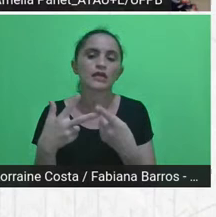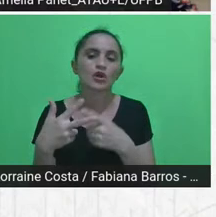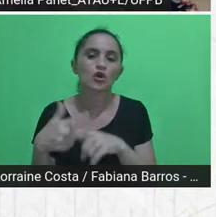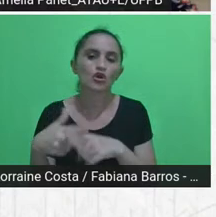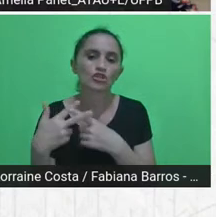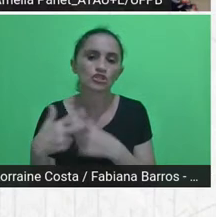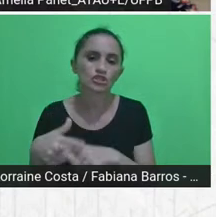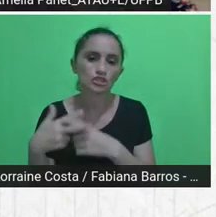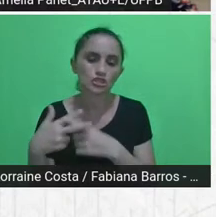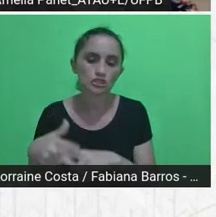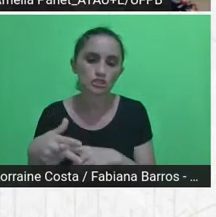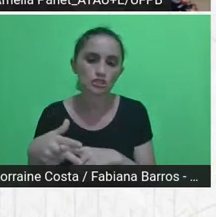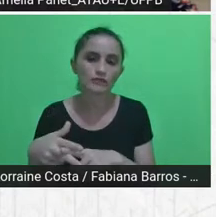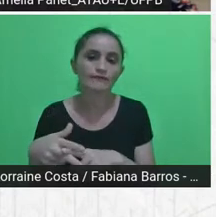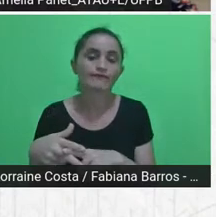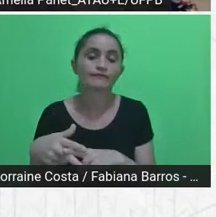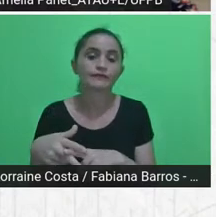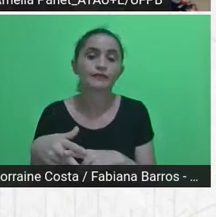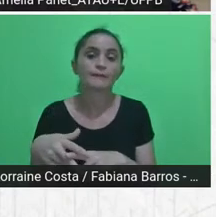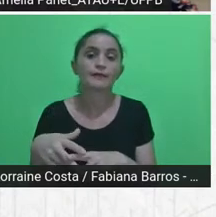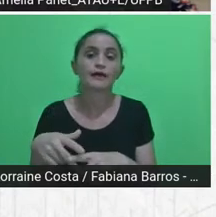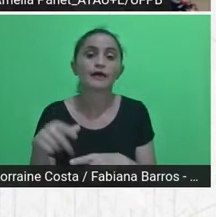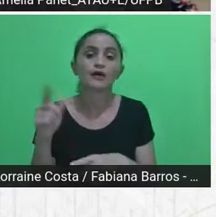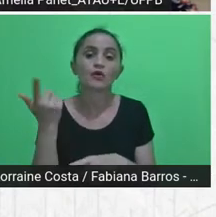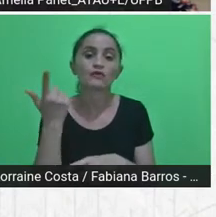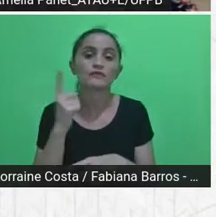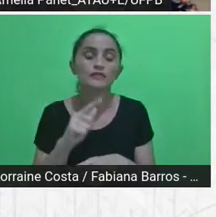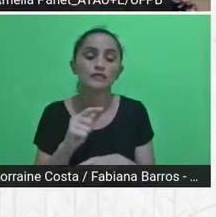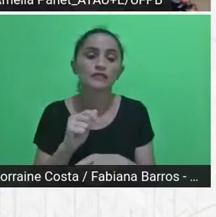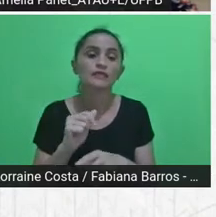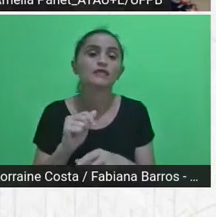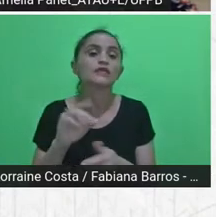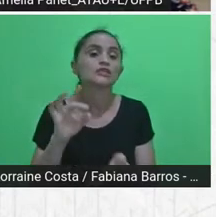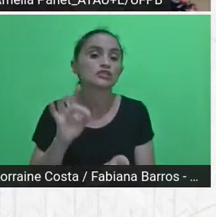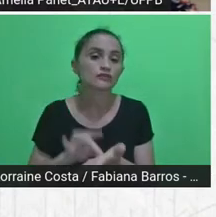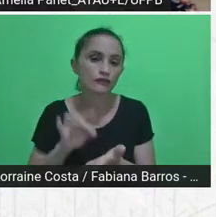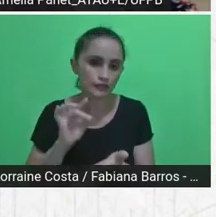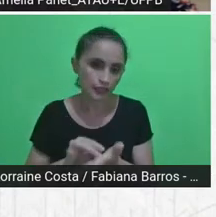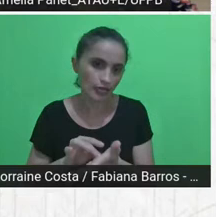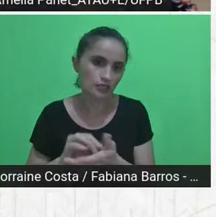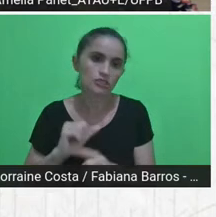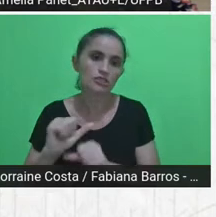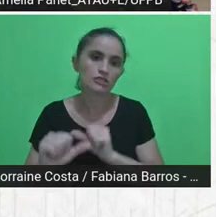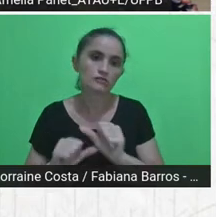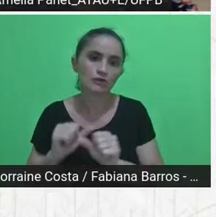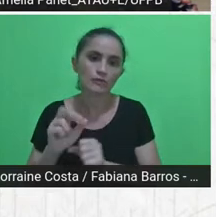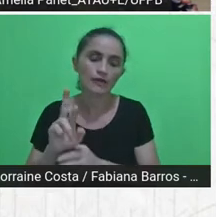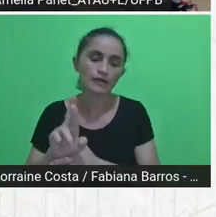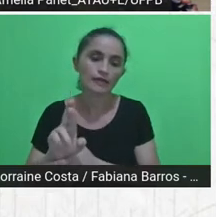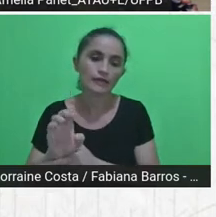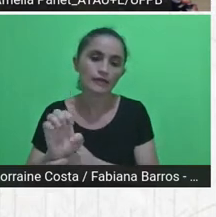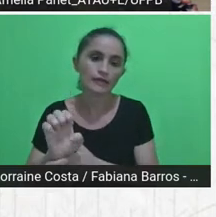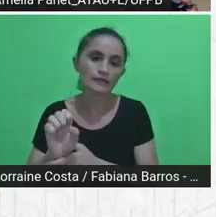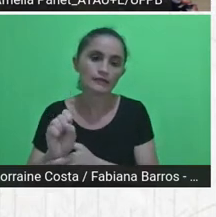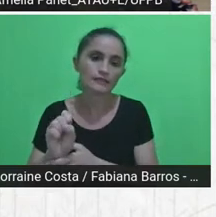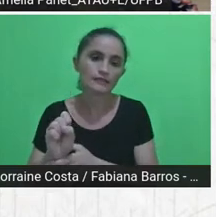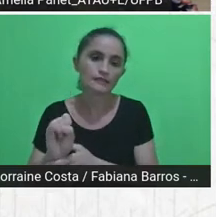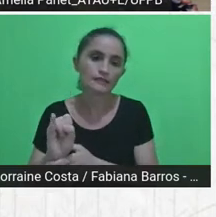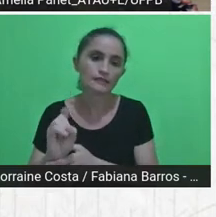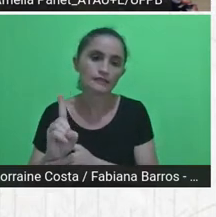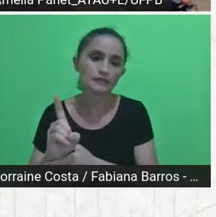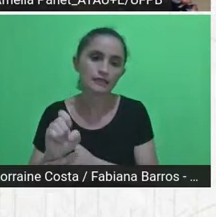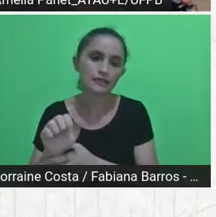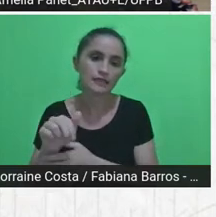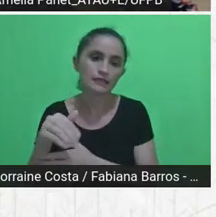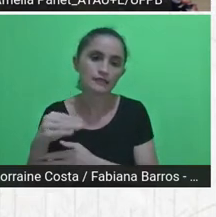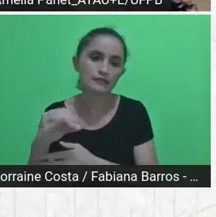chamá-la de residência, embora a natureza de todas as nossas especializações já seja de residência. Então,